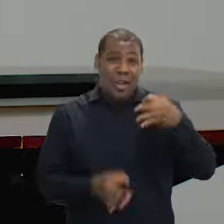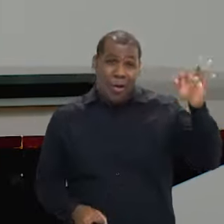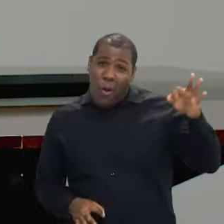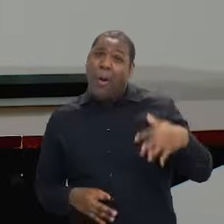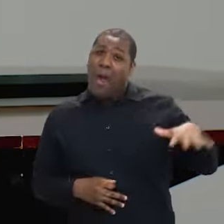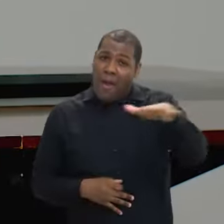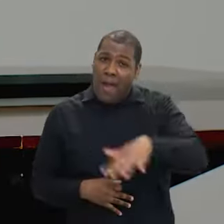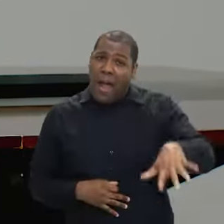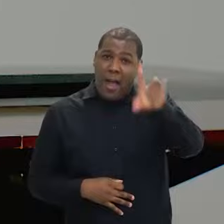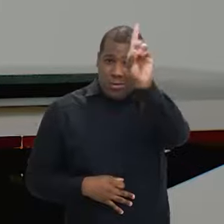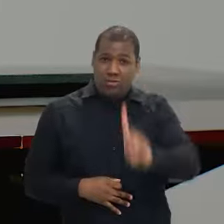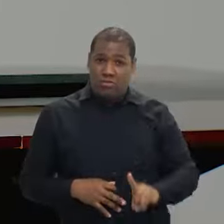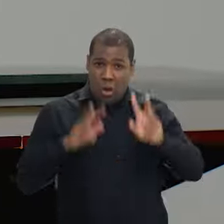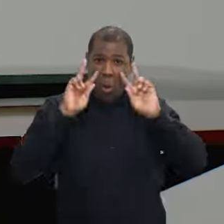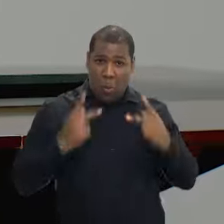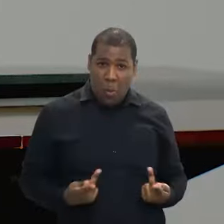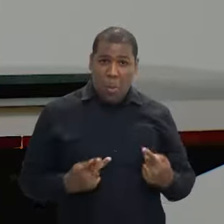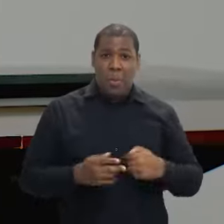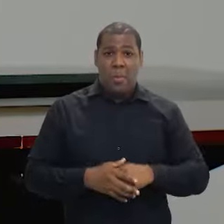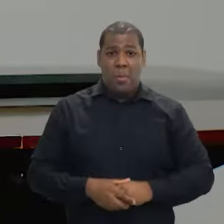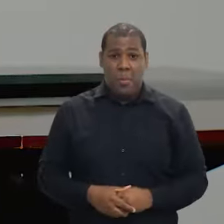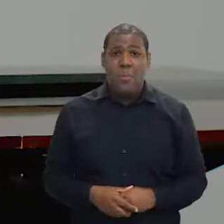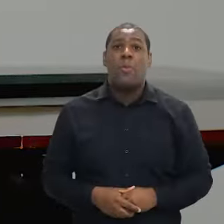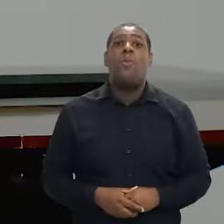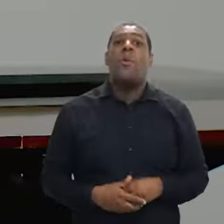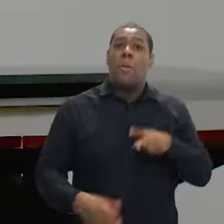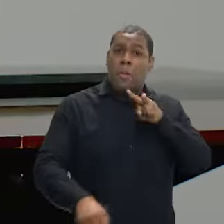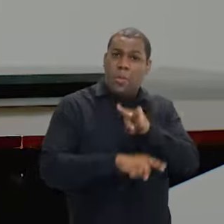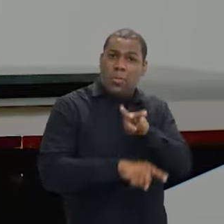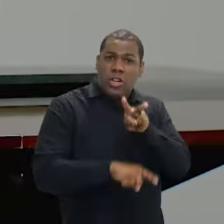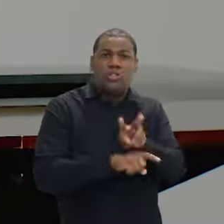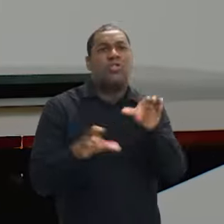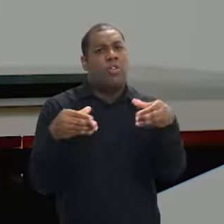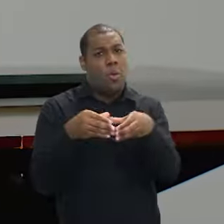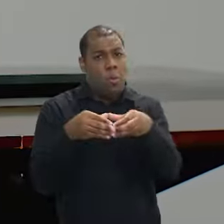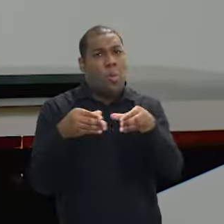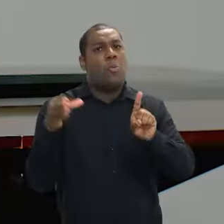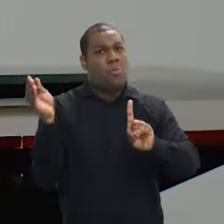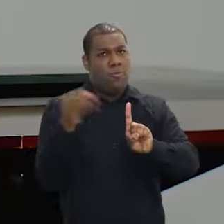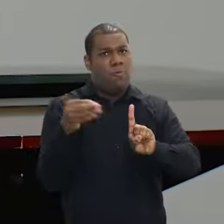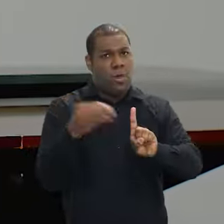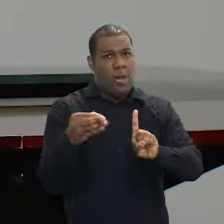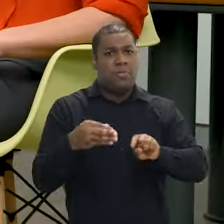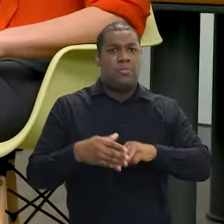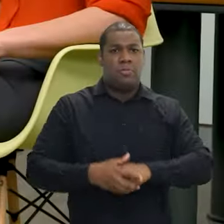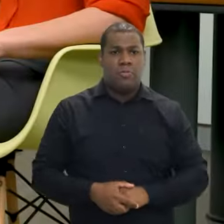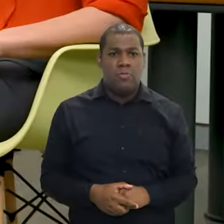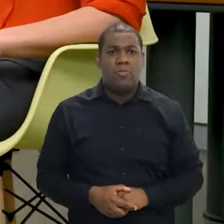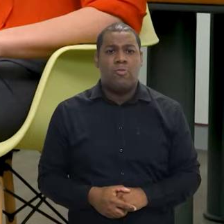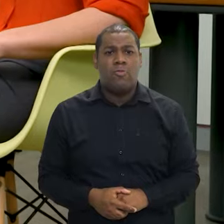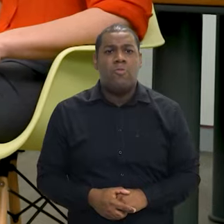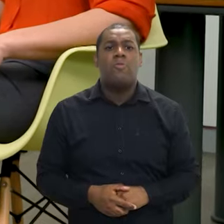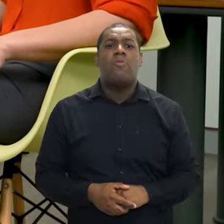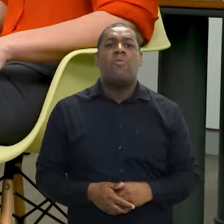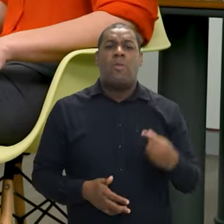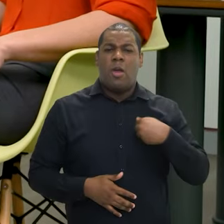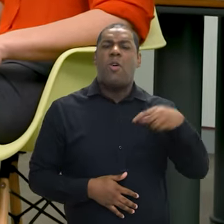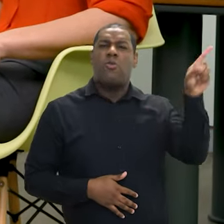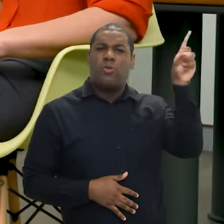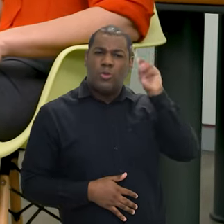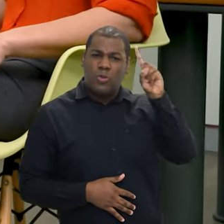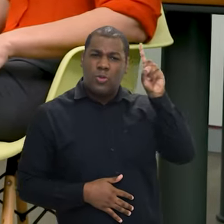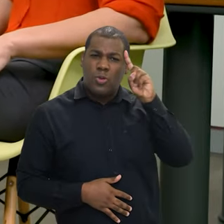atuação em direitos humanos, do lado da defesa dos grupos vulneráveis, né? E isso eu empresto aqui